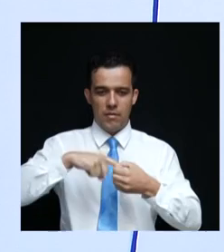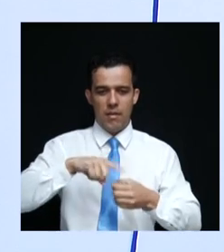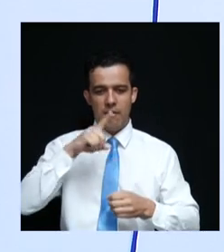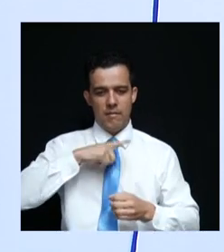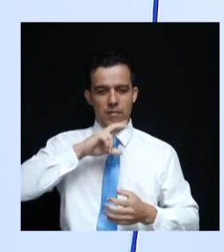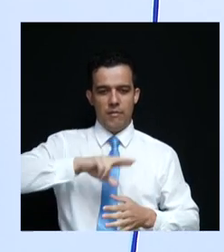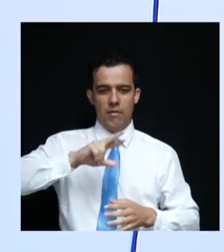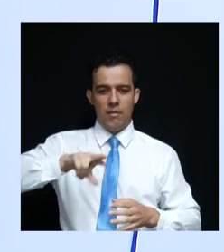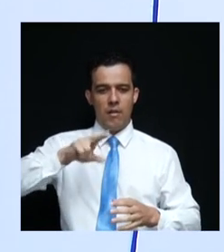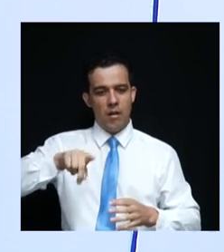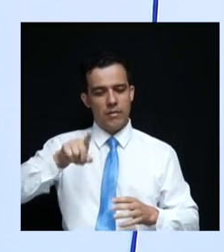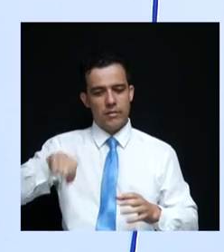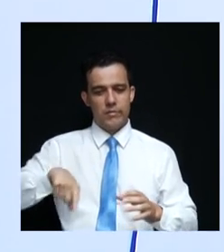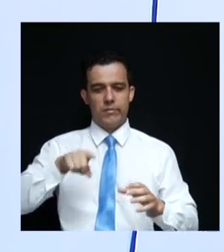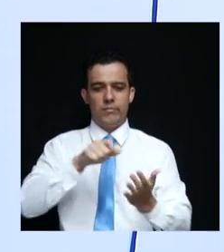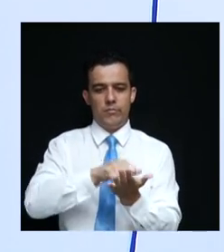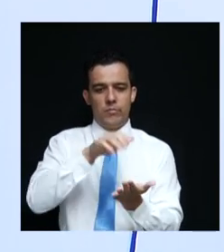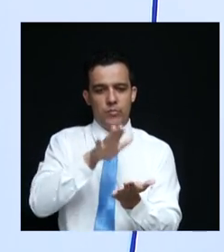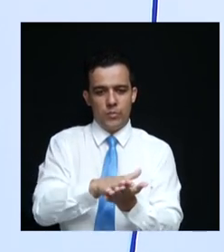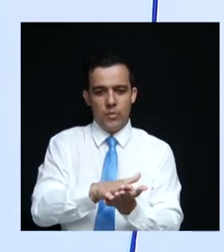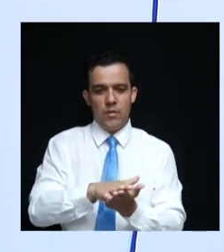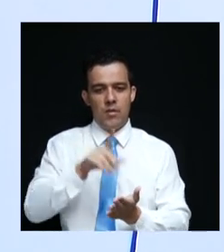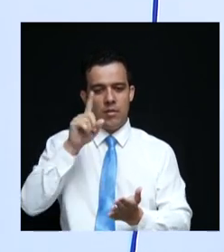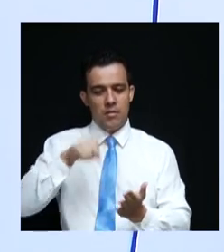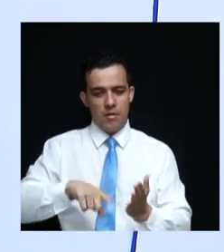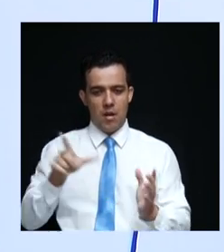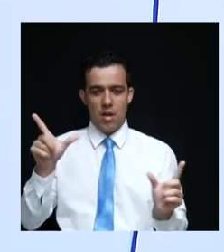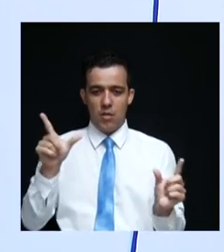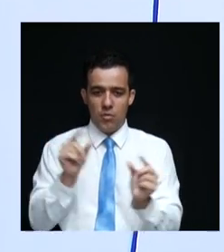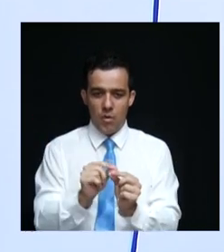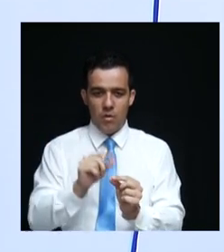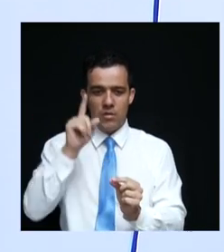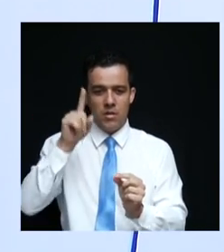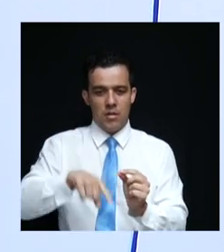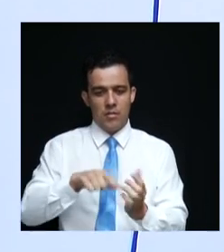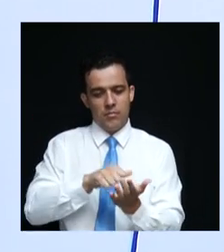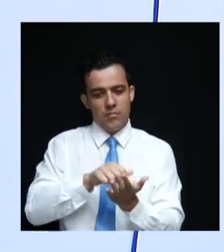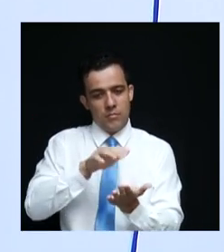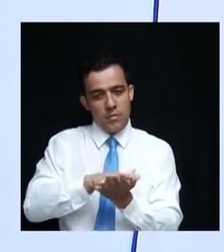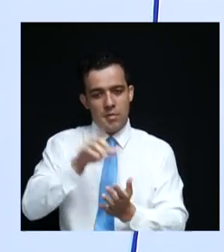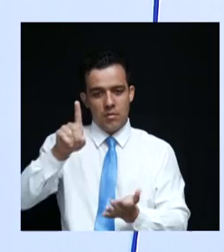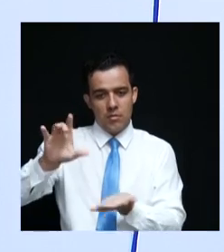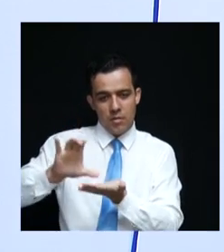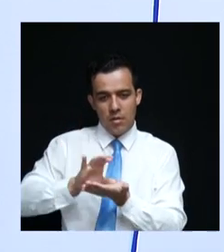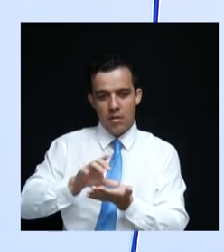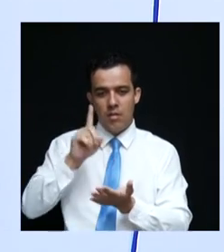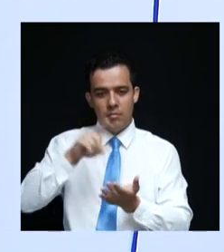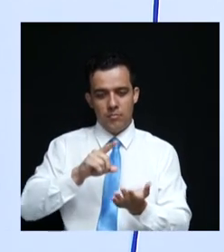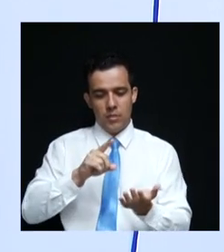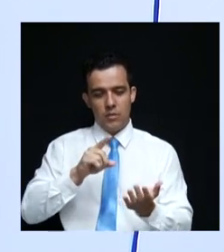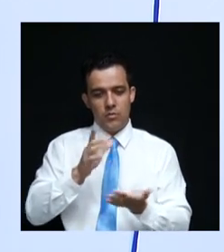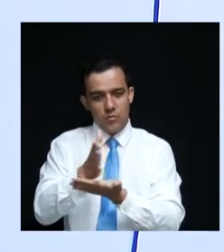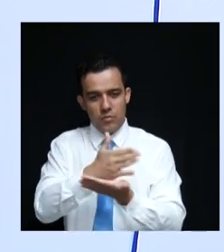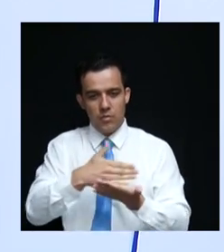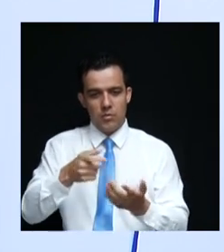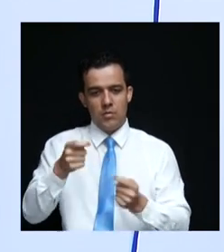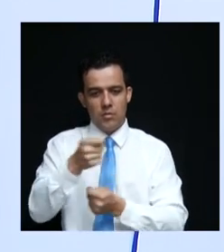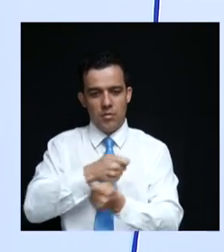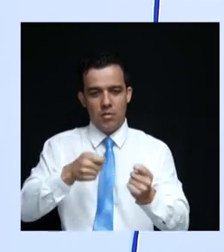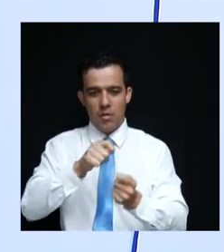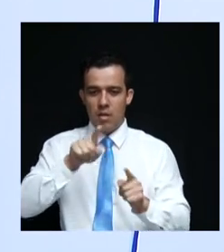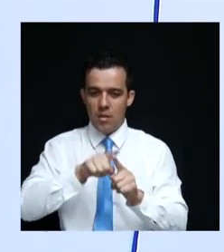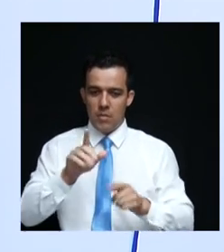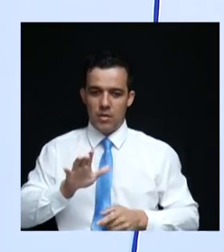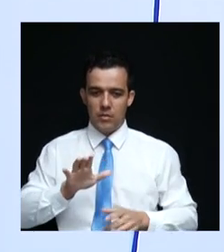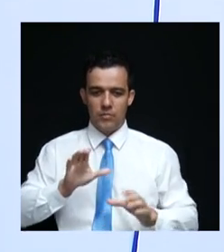várias multas. Isso não vai acontecer. Nós vamos adotar uma redução da carga tributária, ampliando a base de arrecadação e fomentando os investimentos,